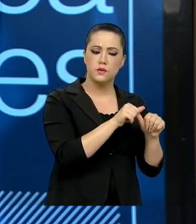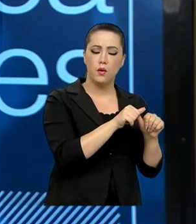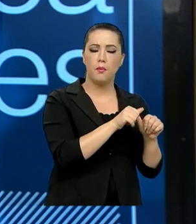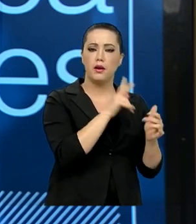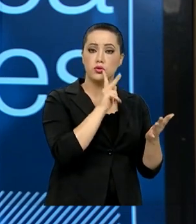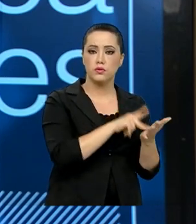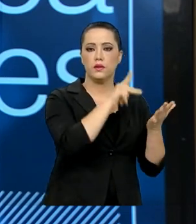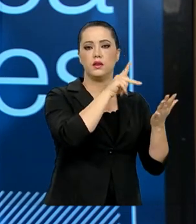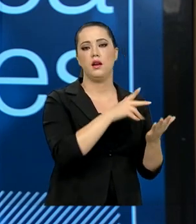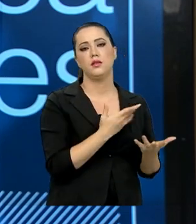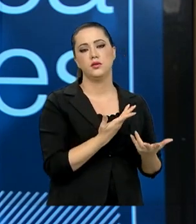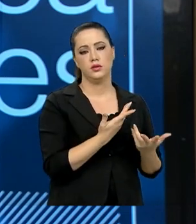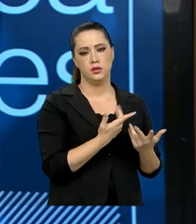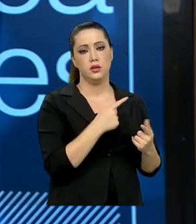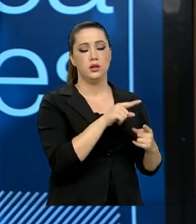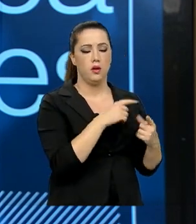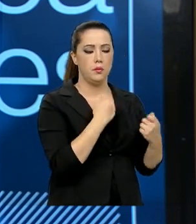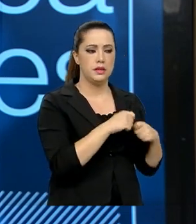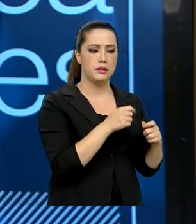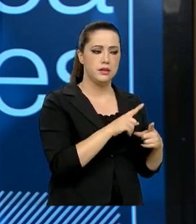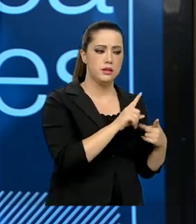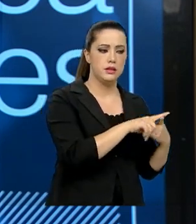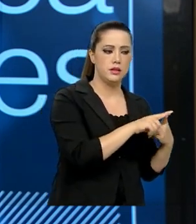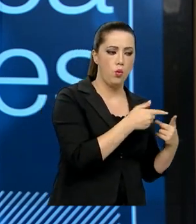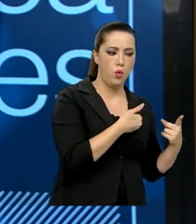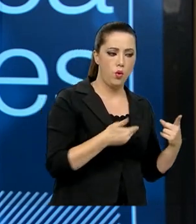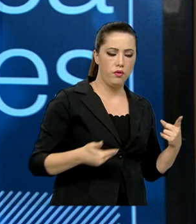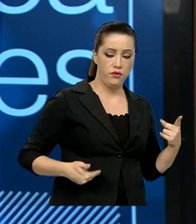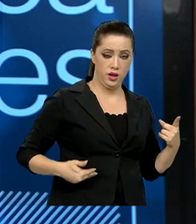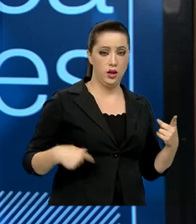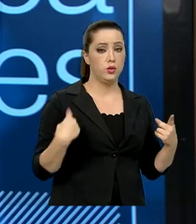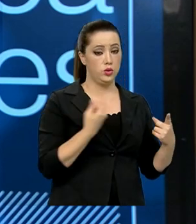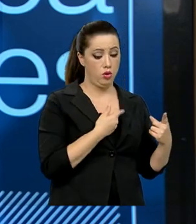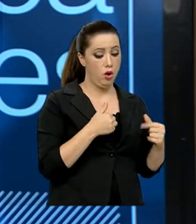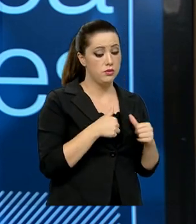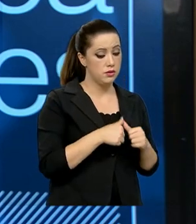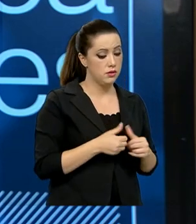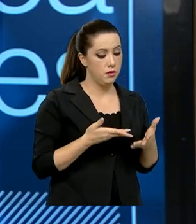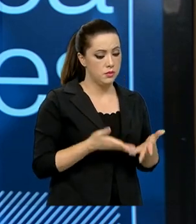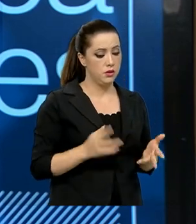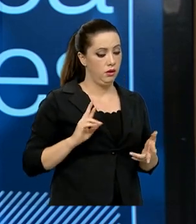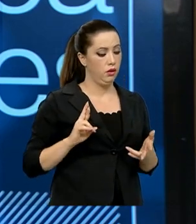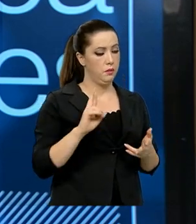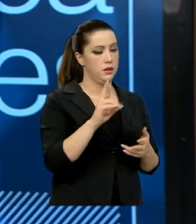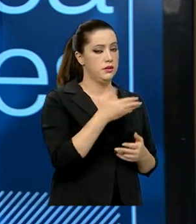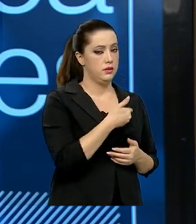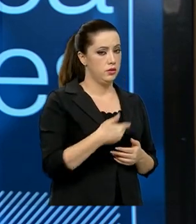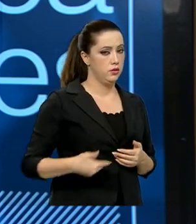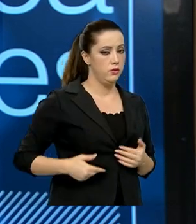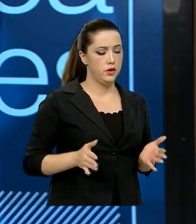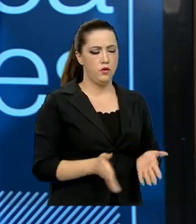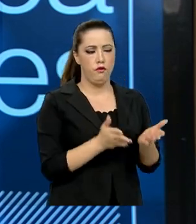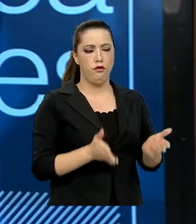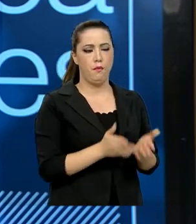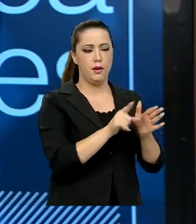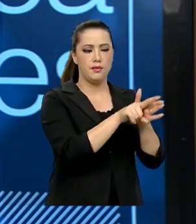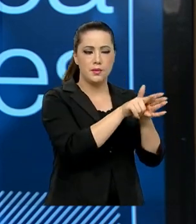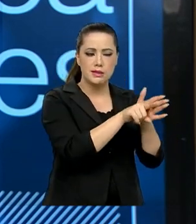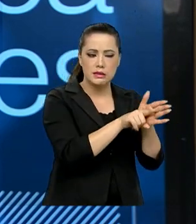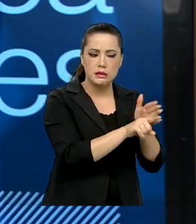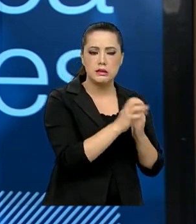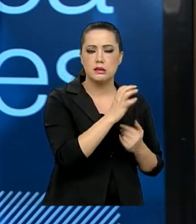iniciativa dos dois lados. A iniciativa do governo, e nós estamos aqui representando o governo, que fomenta a pesquisa, que